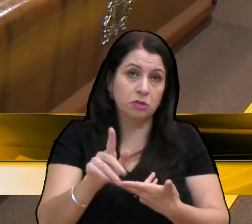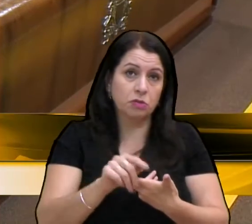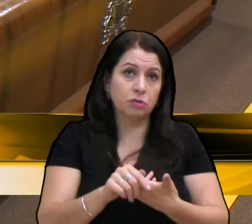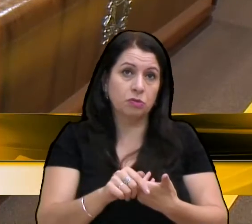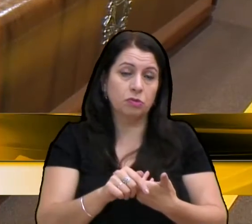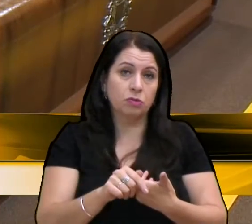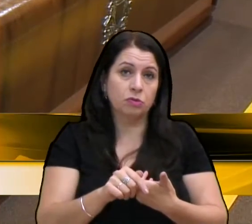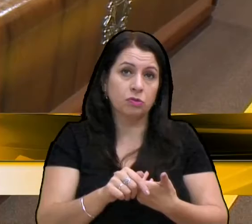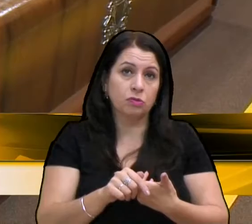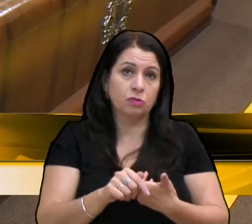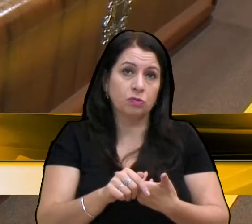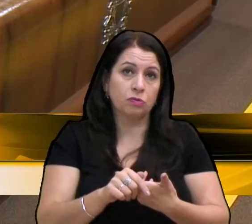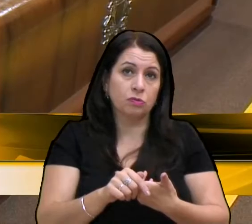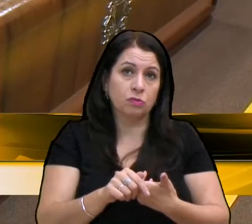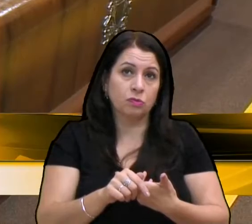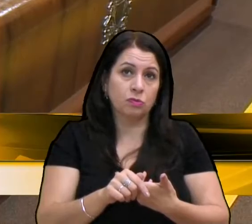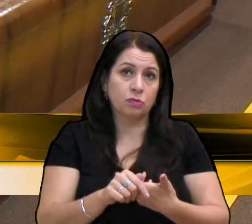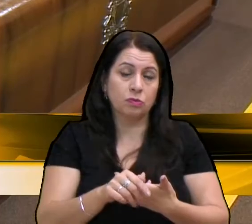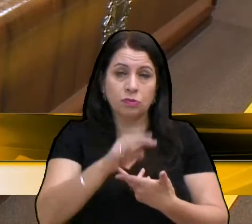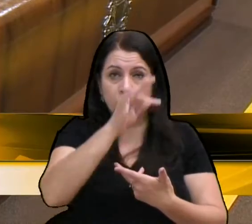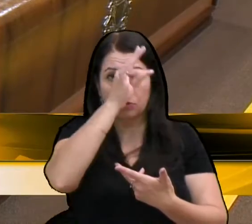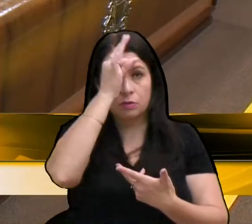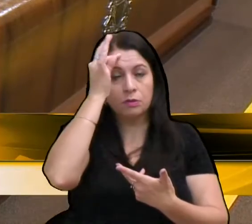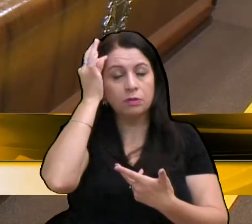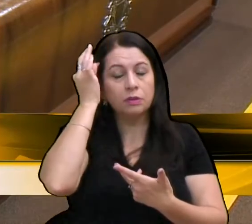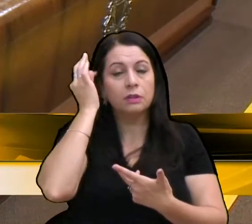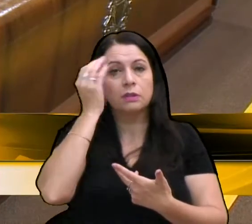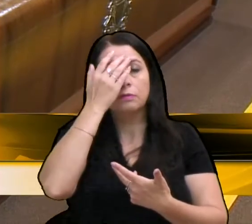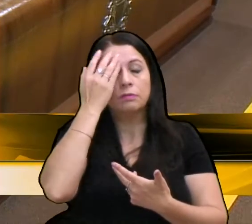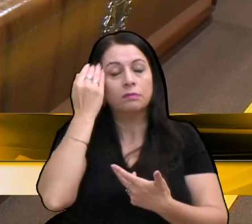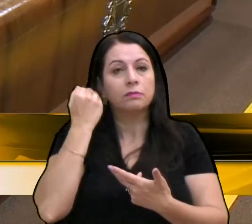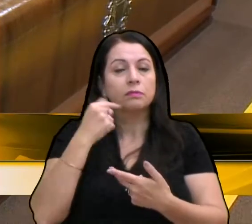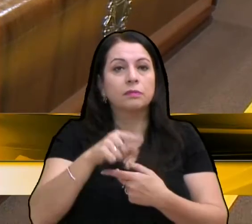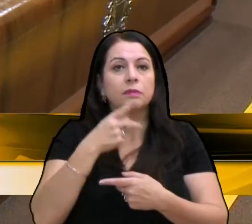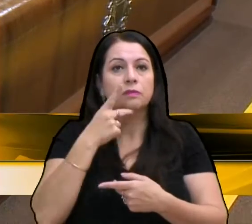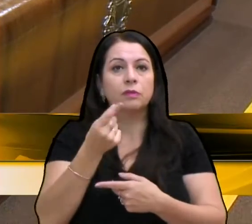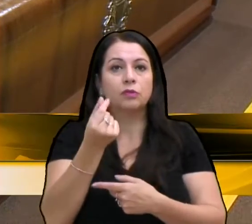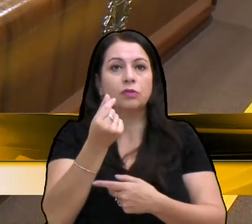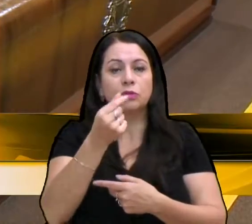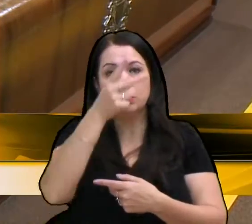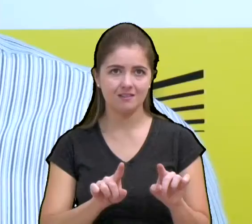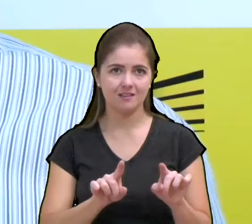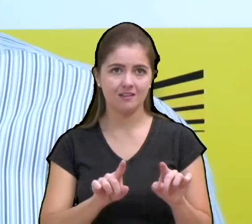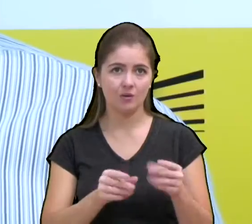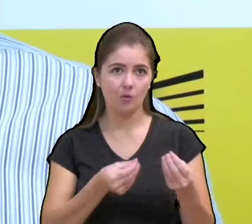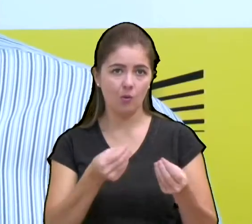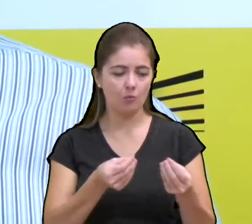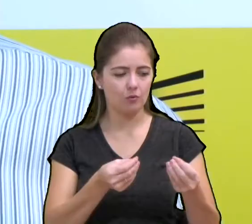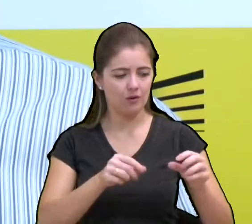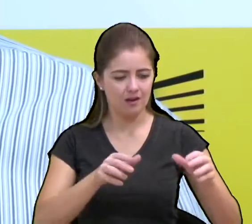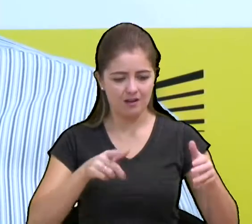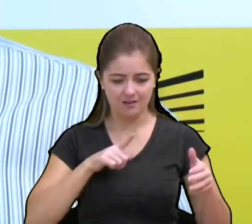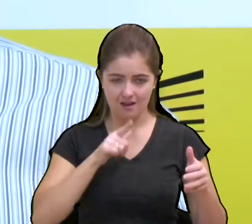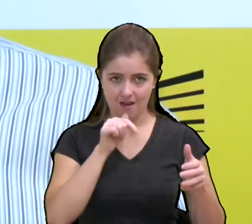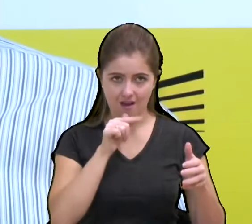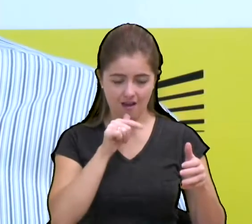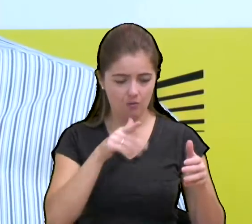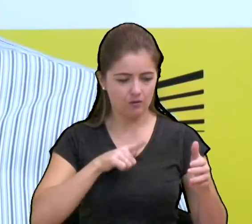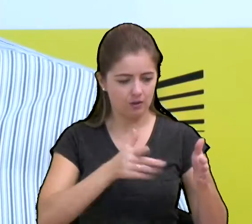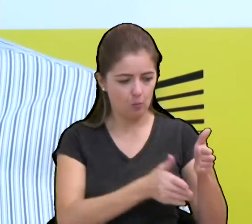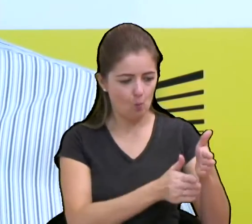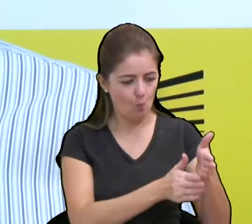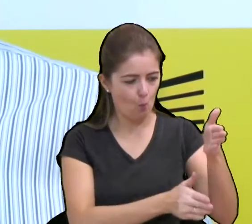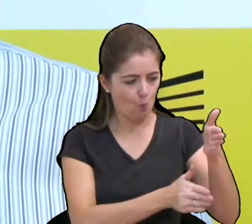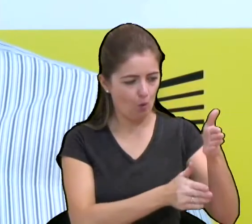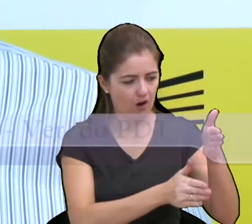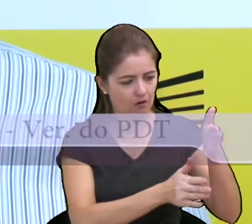possibilidades para a solução do problema e também em medidas paliativas. E a gente nunca sabe o dia da manhã